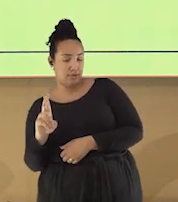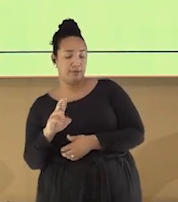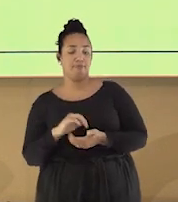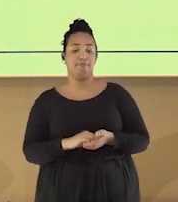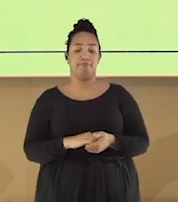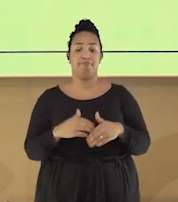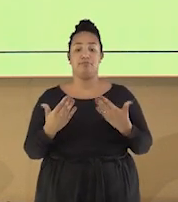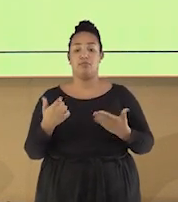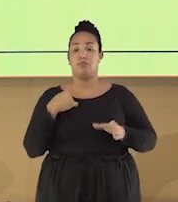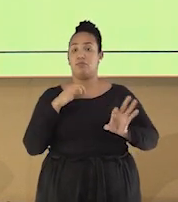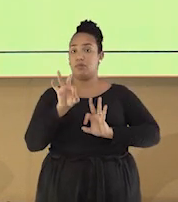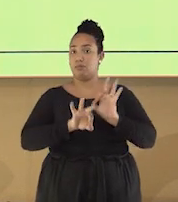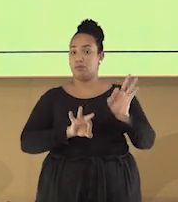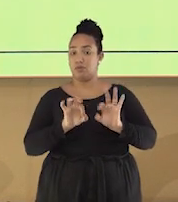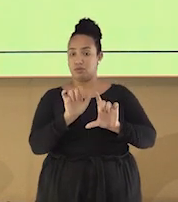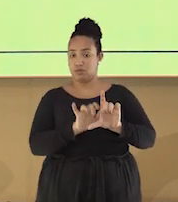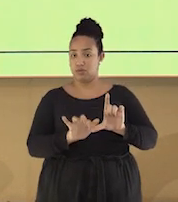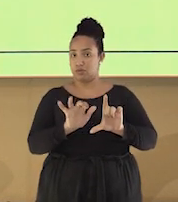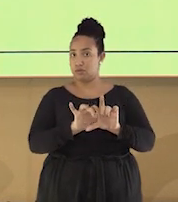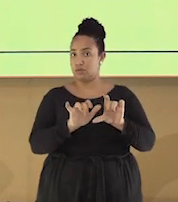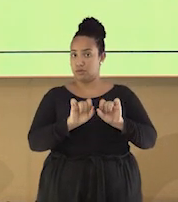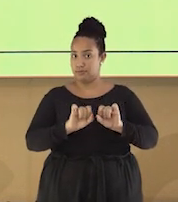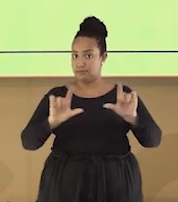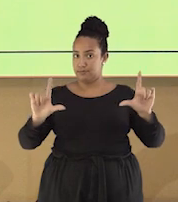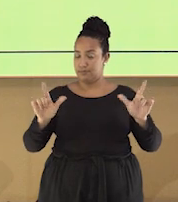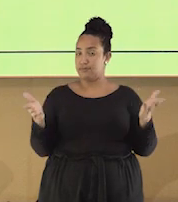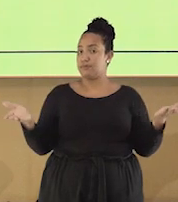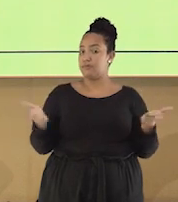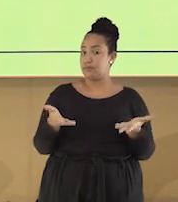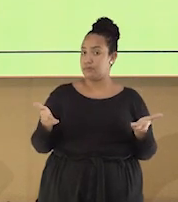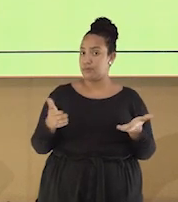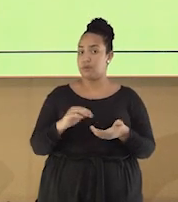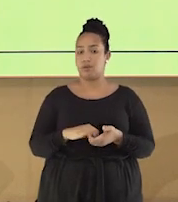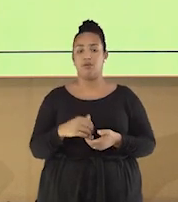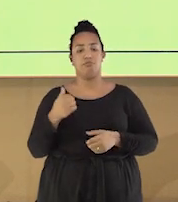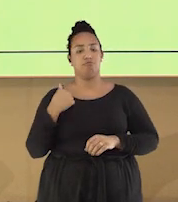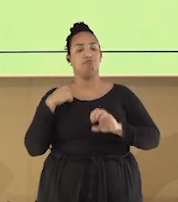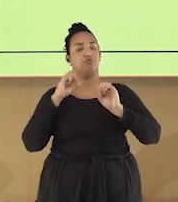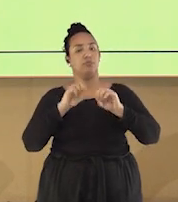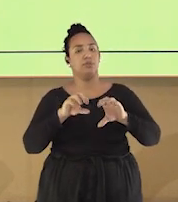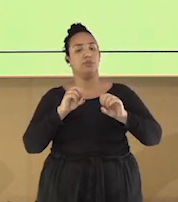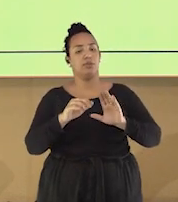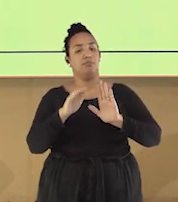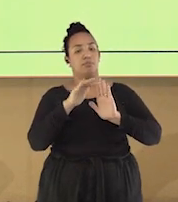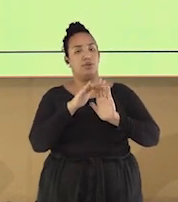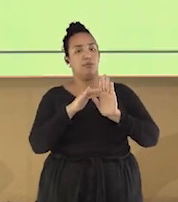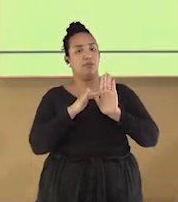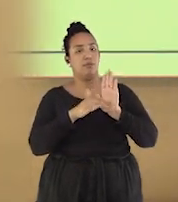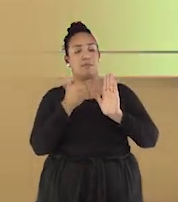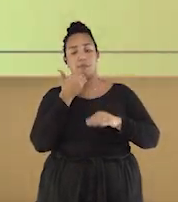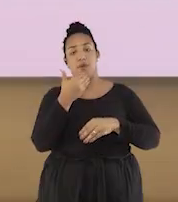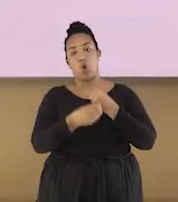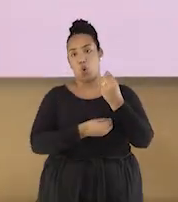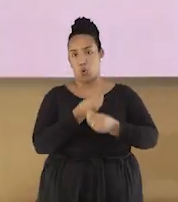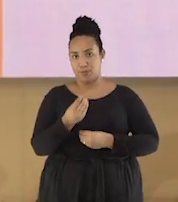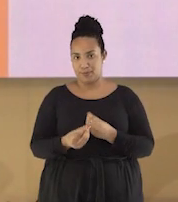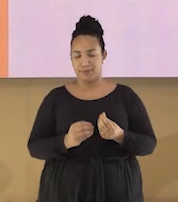Eu preparei esse QR Code que está aparecendo na tela, passando passo a passo sobre como solicitar a sua.